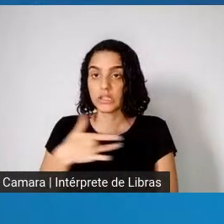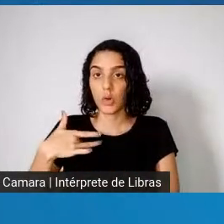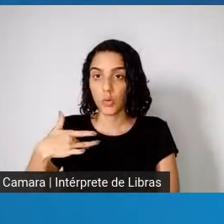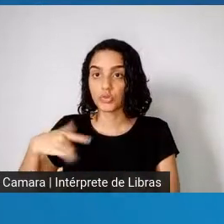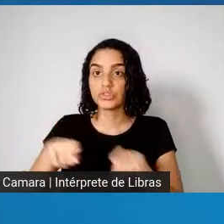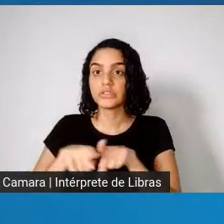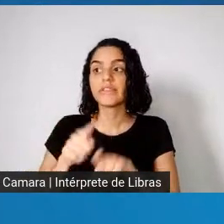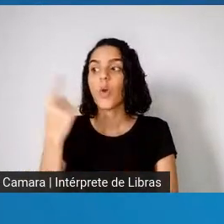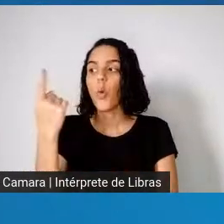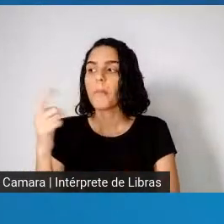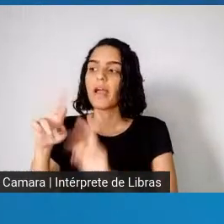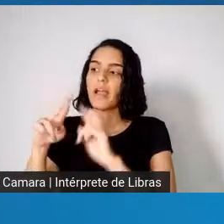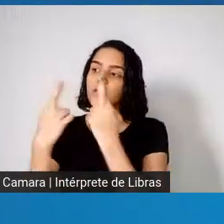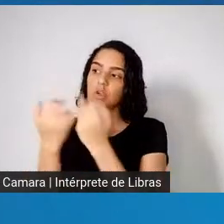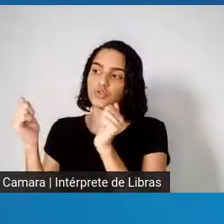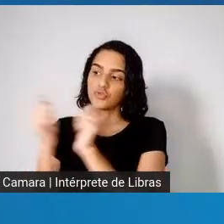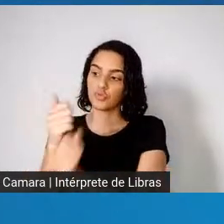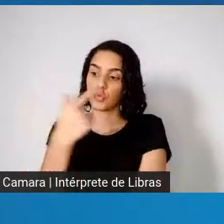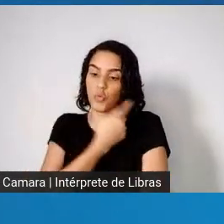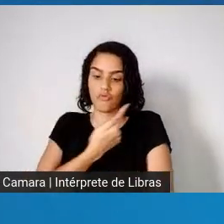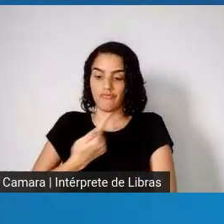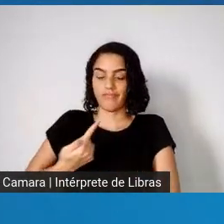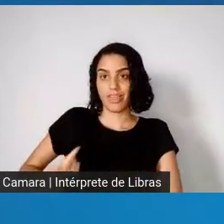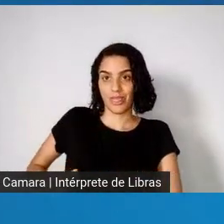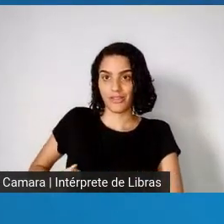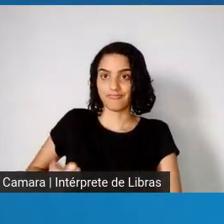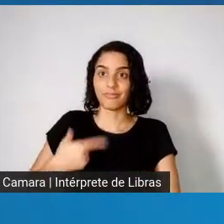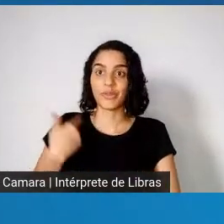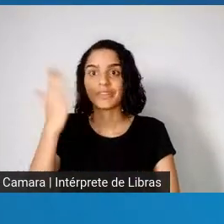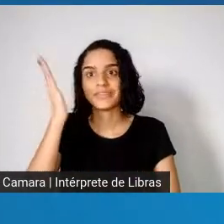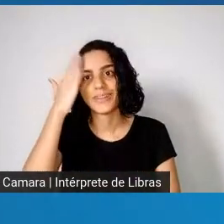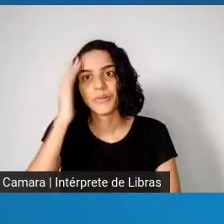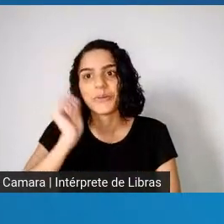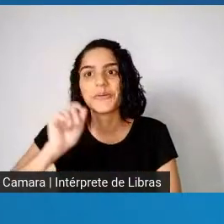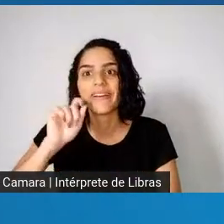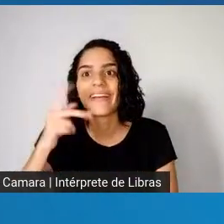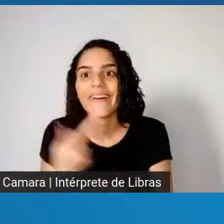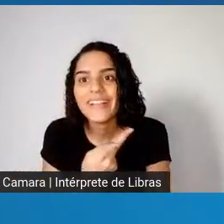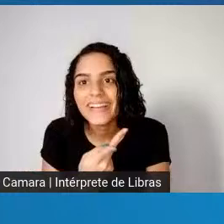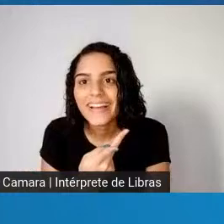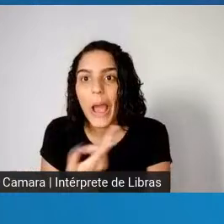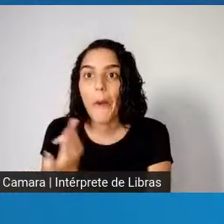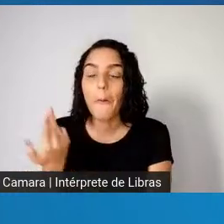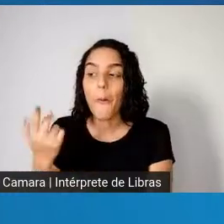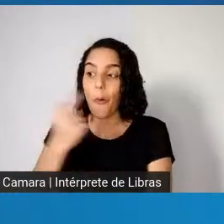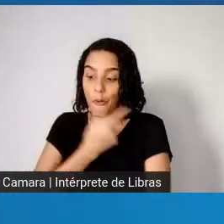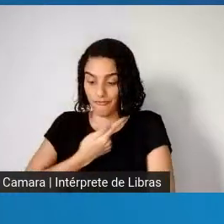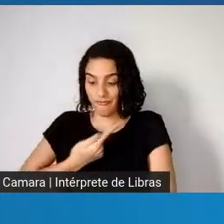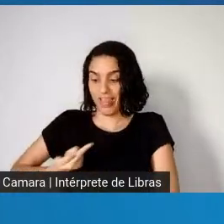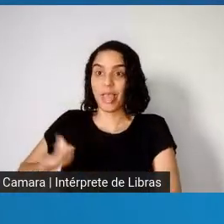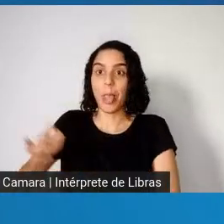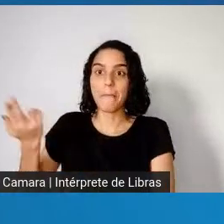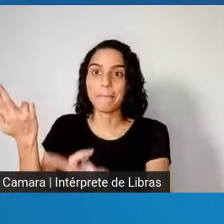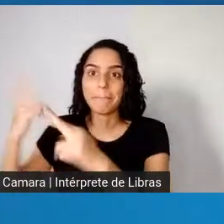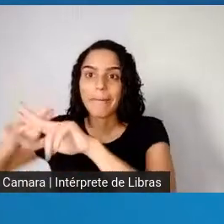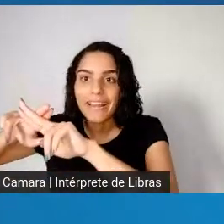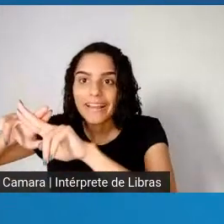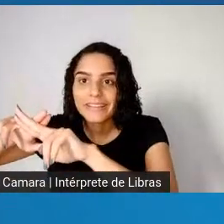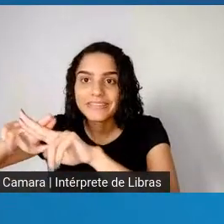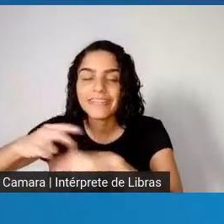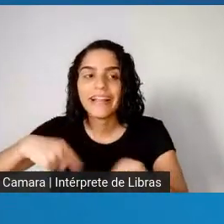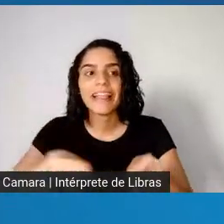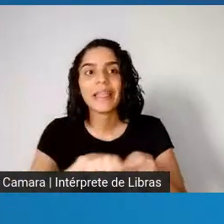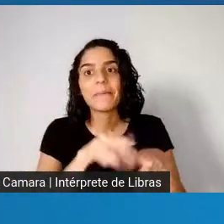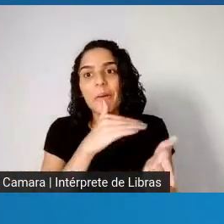nós sabemos o que fim levou, o governador preso e o secretário preso. E, obviamente,